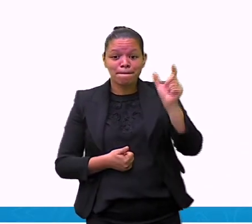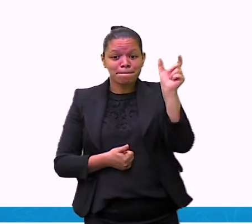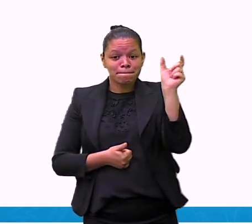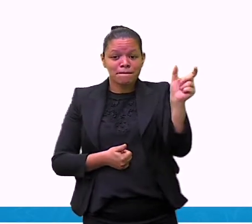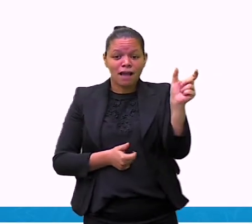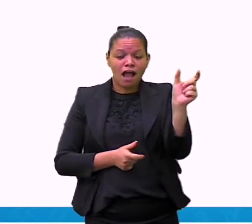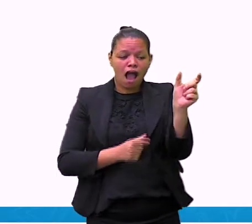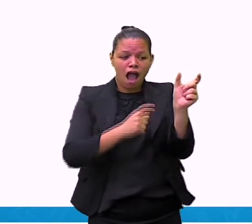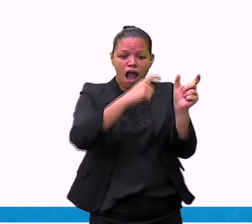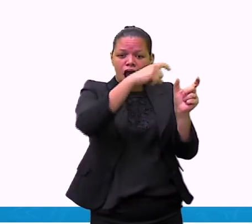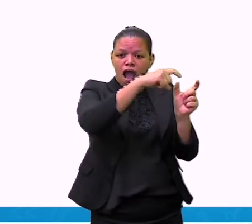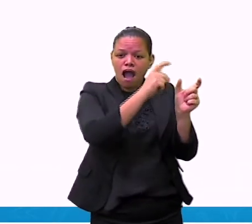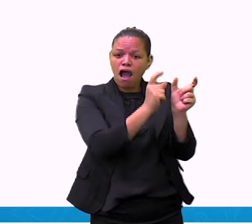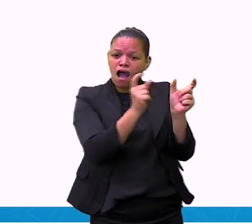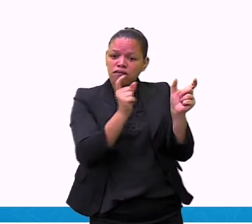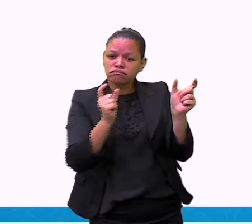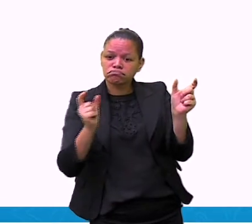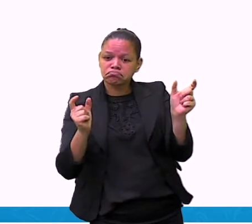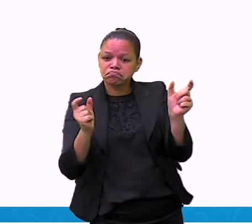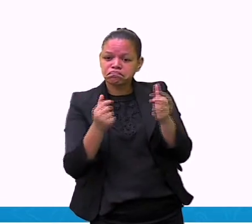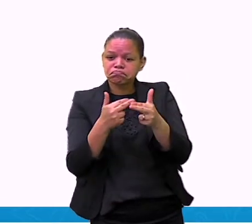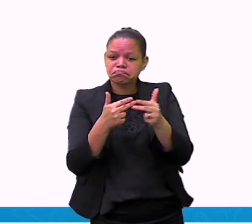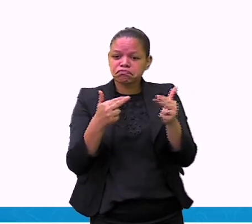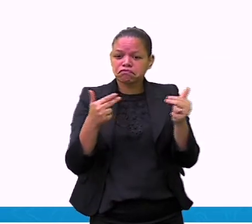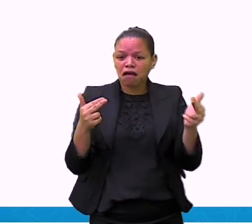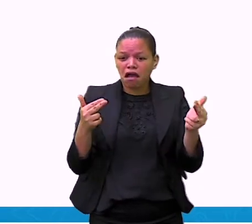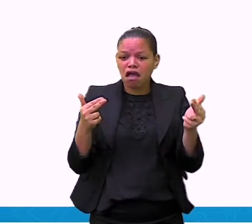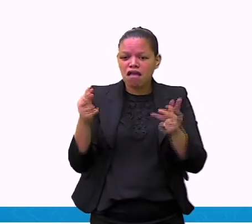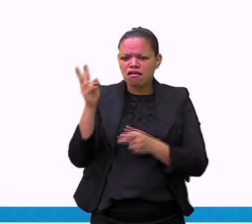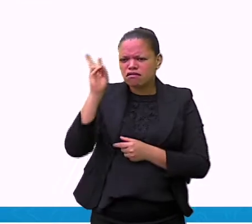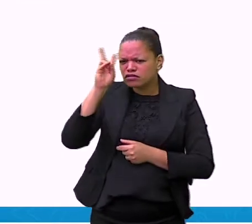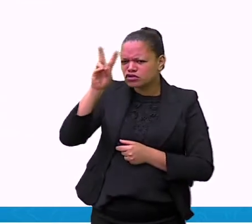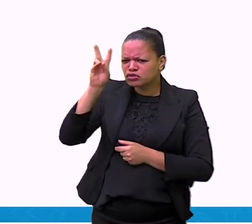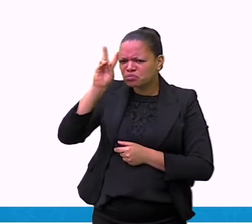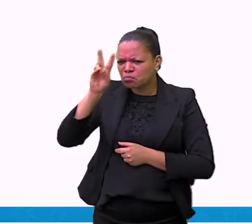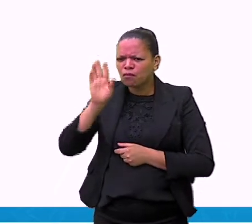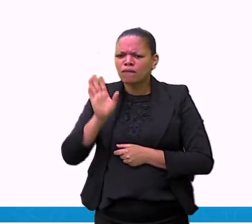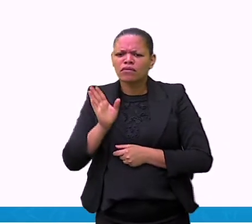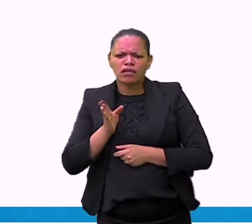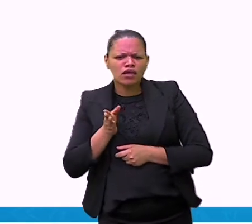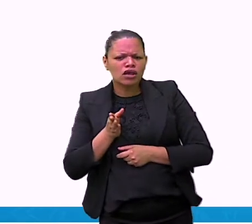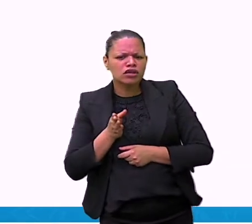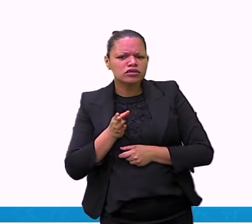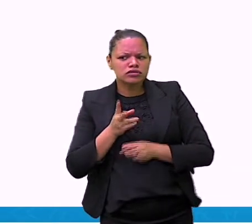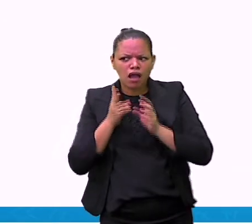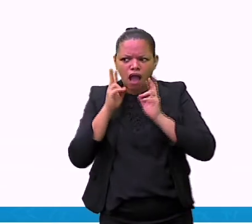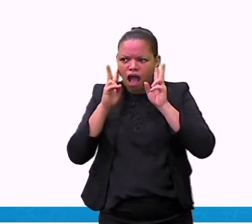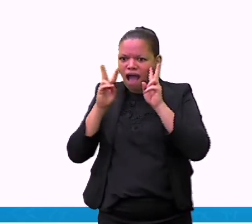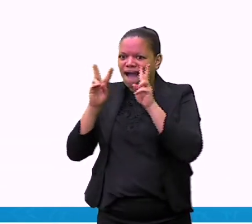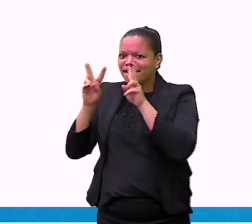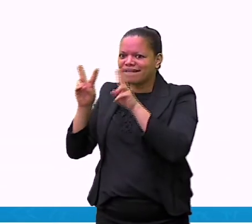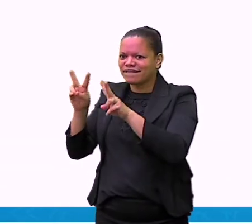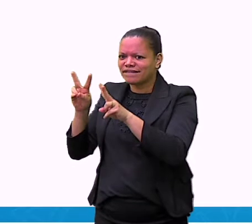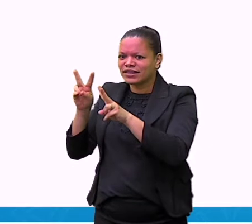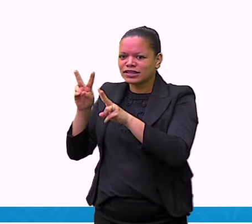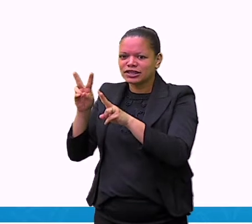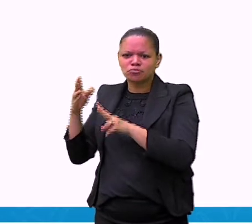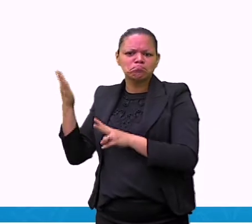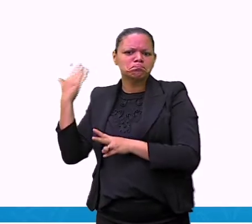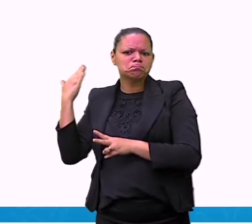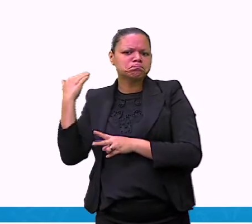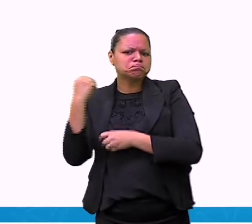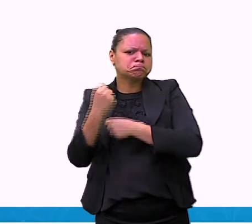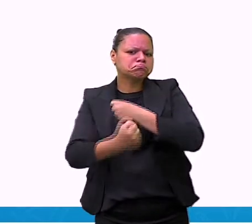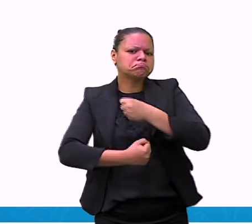e também história que ouvimos no decorrer do ano. E hoje? Será o que vem por aí?